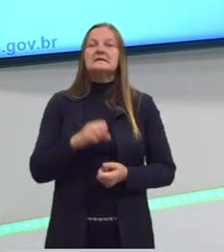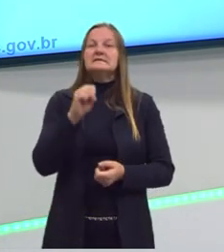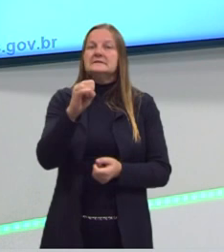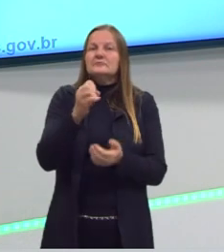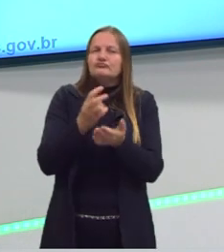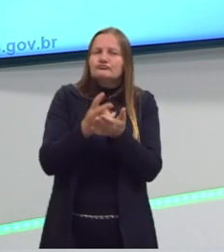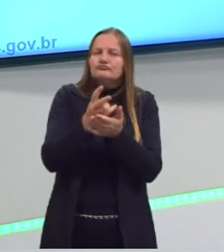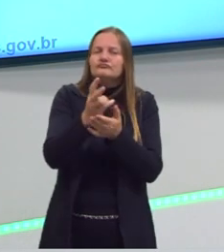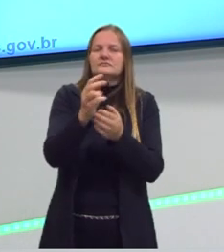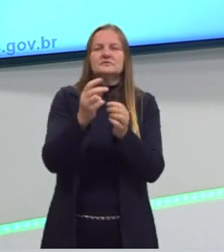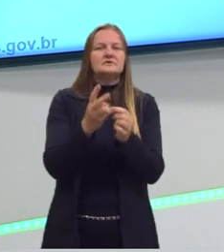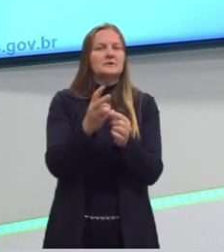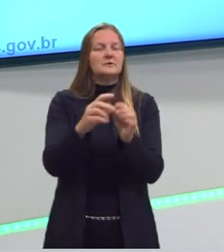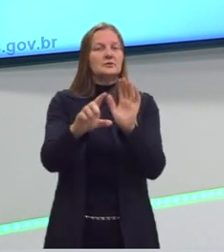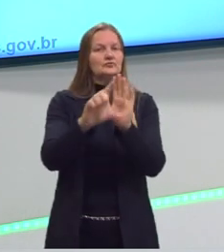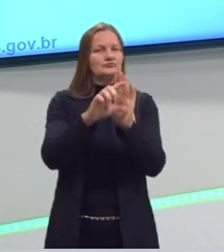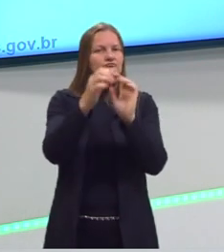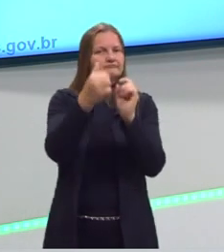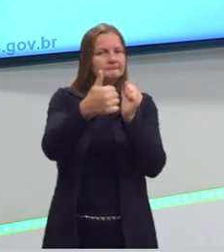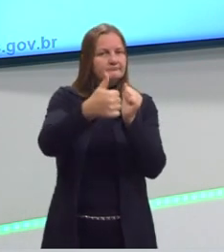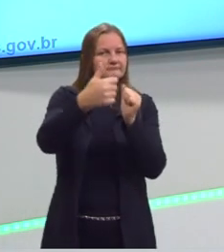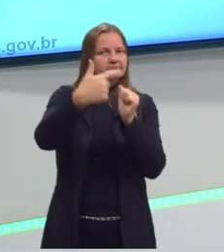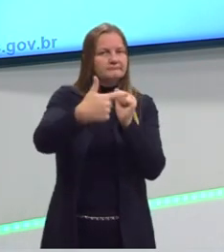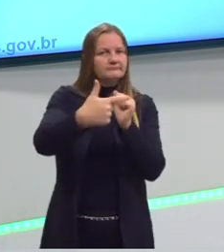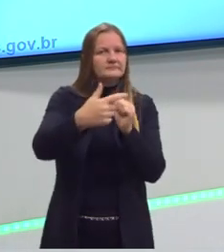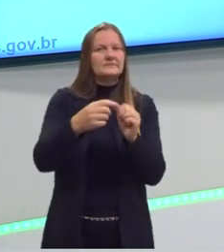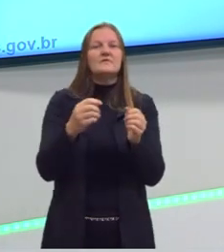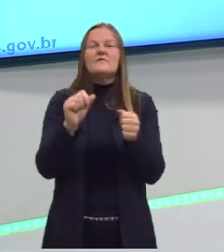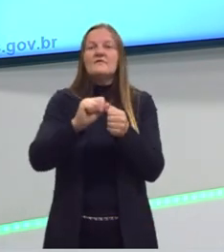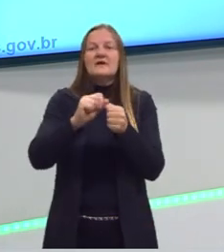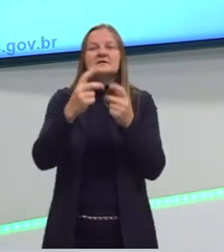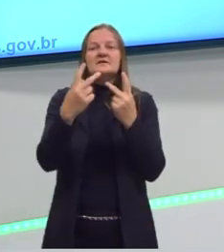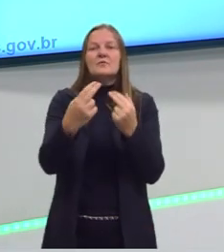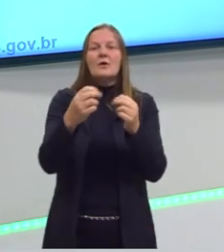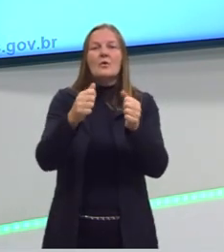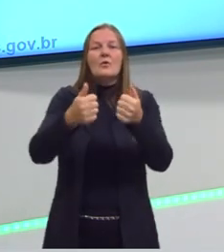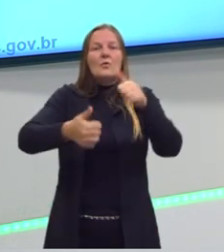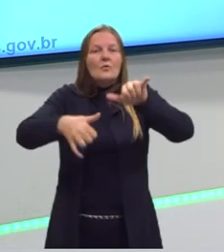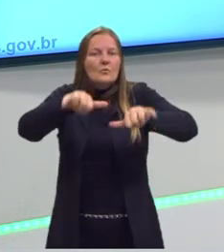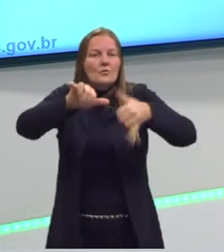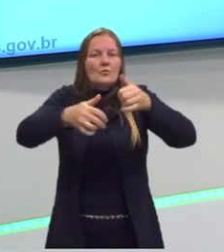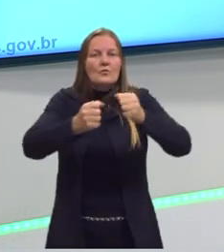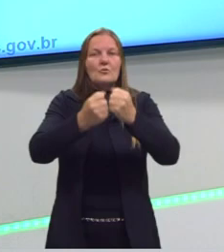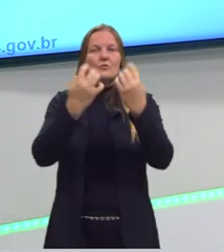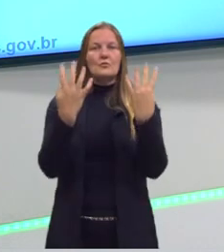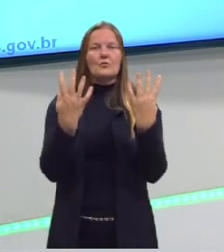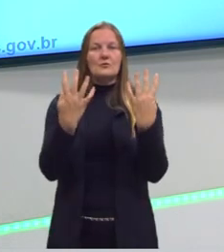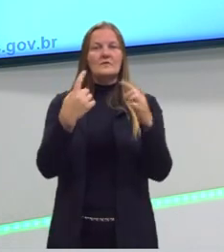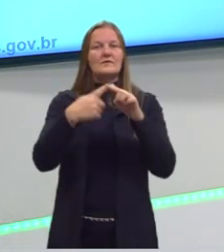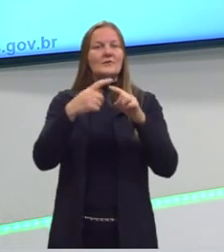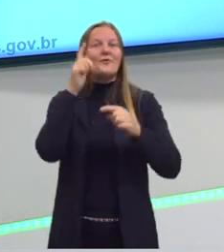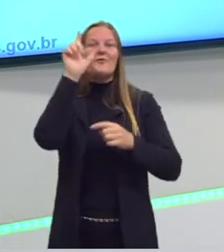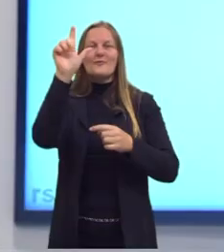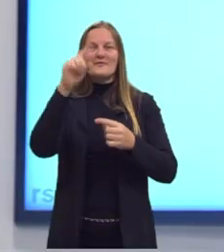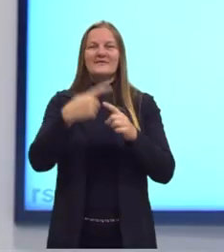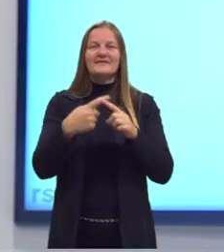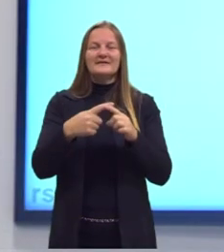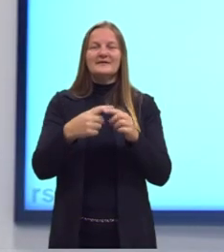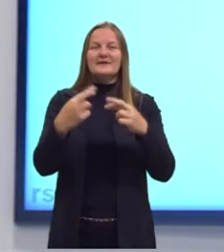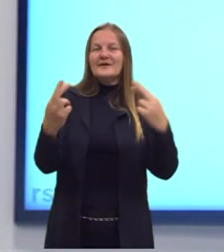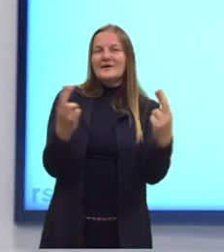bem definidas essas duas leis, a gente consegue fazer a estequiometria. Porque existe uma